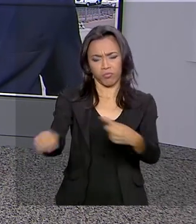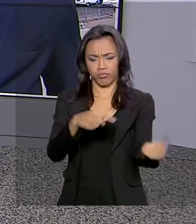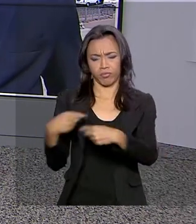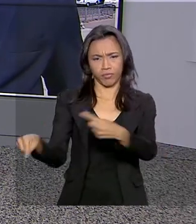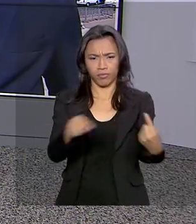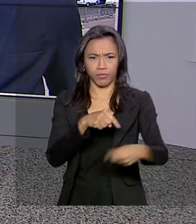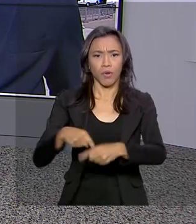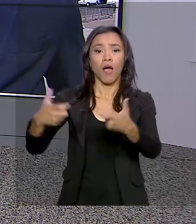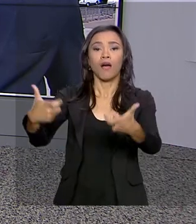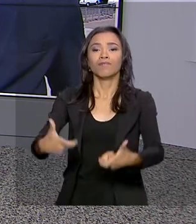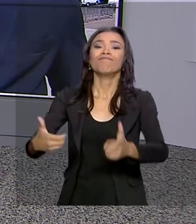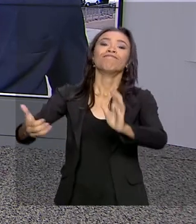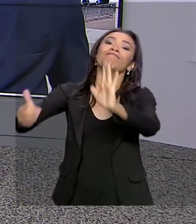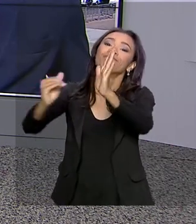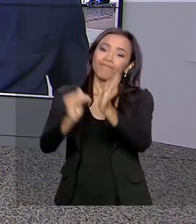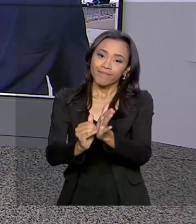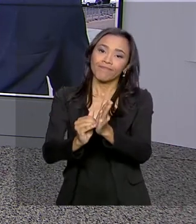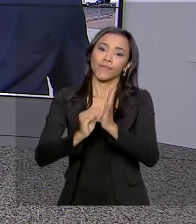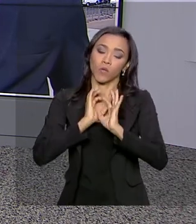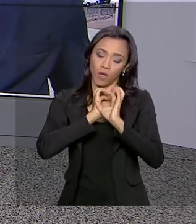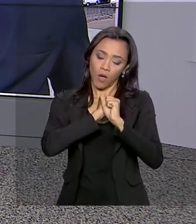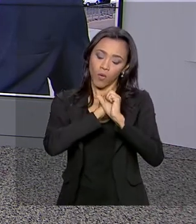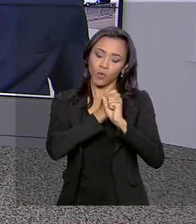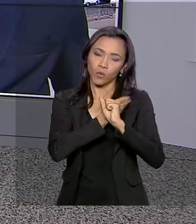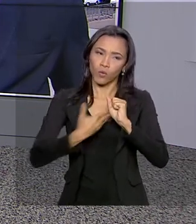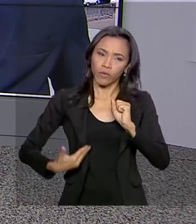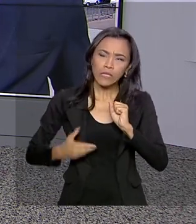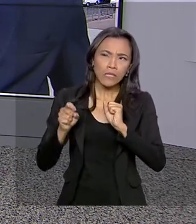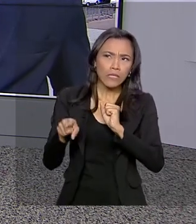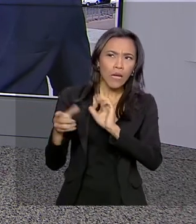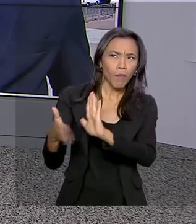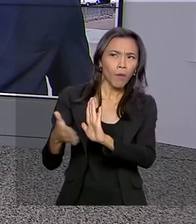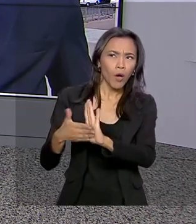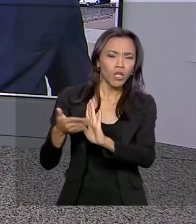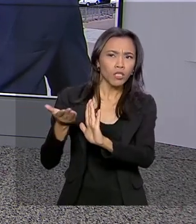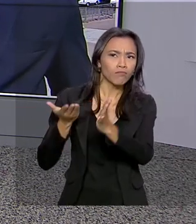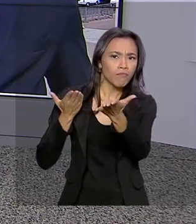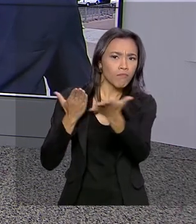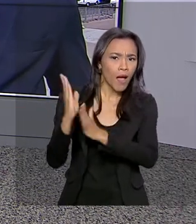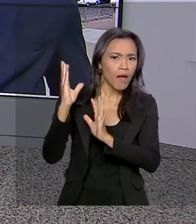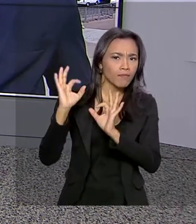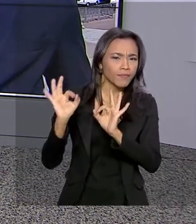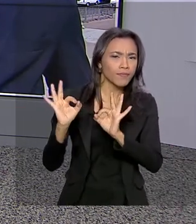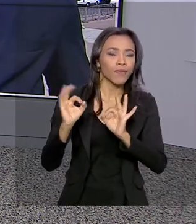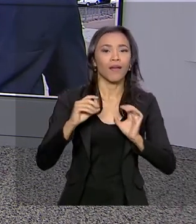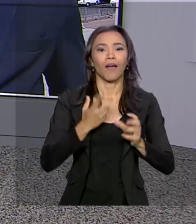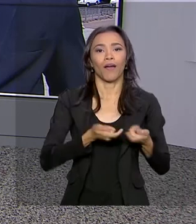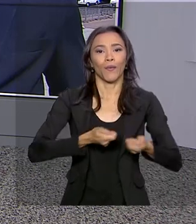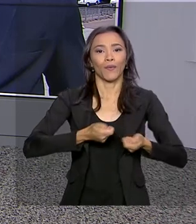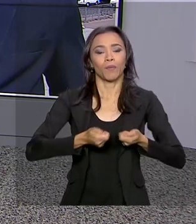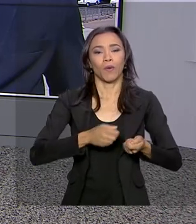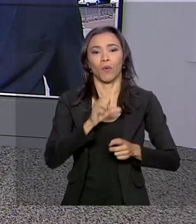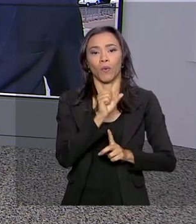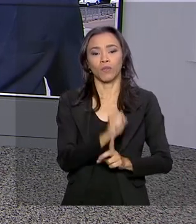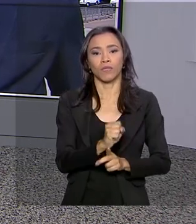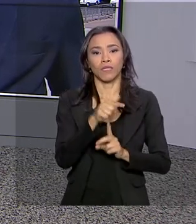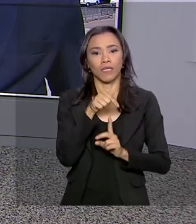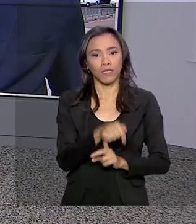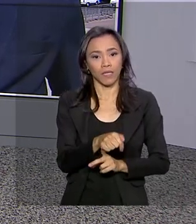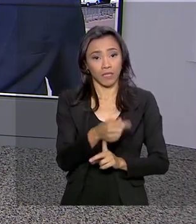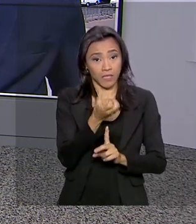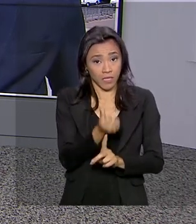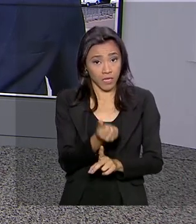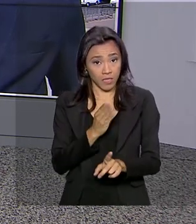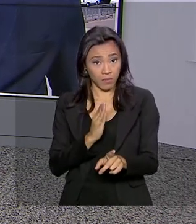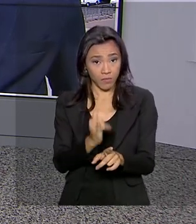Segundo cálculos revistos pelo governo, se a proposta for aprovada como está, a economia será de 876 bilhões de reais.